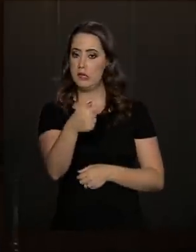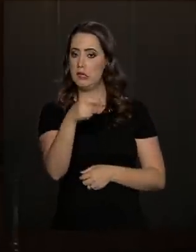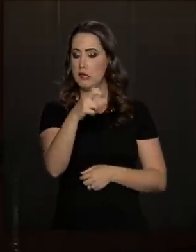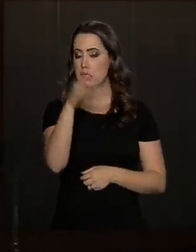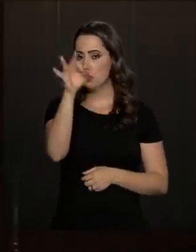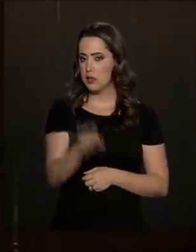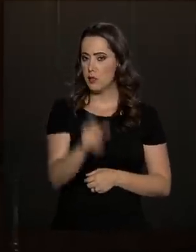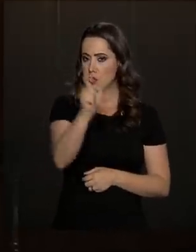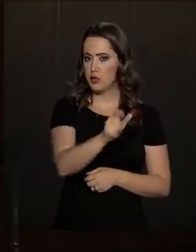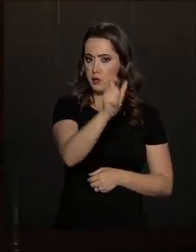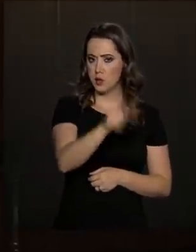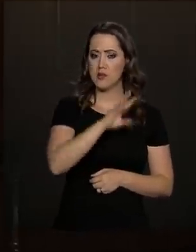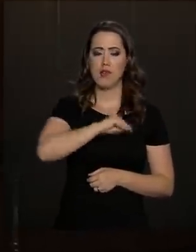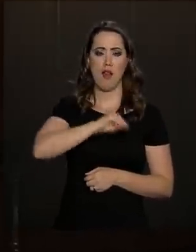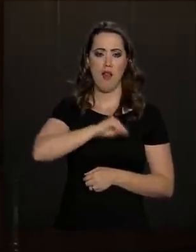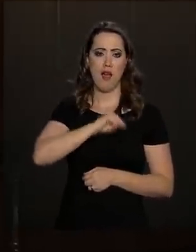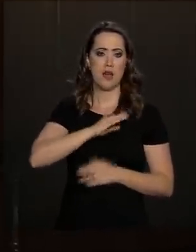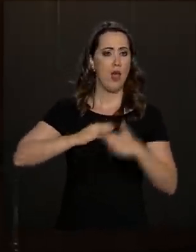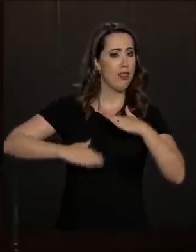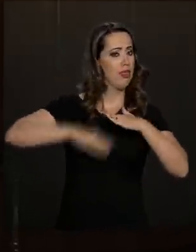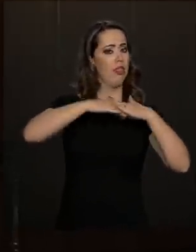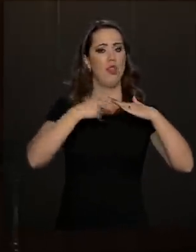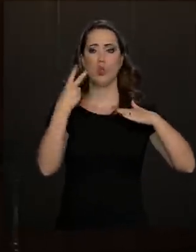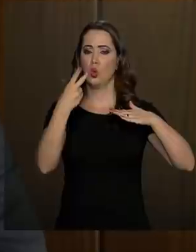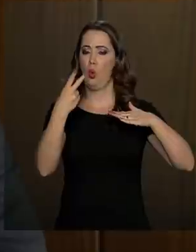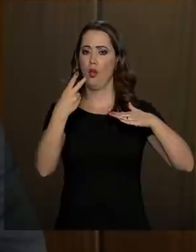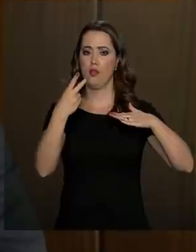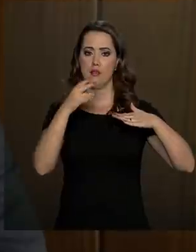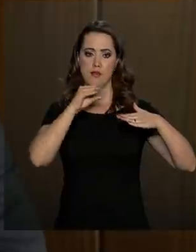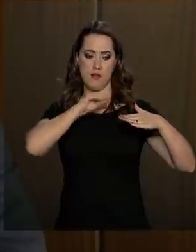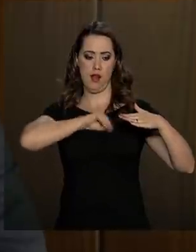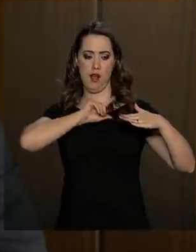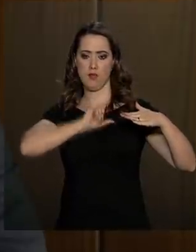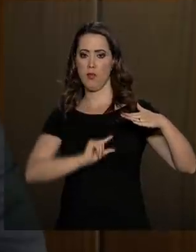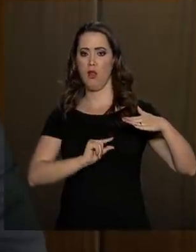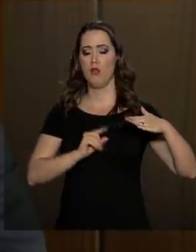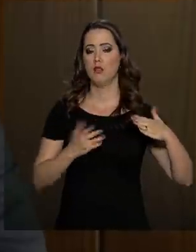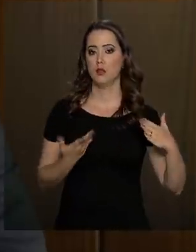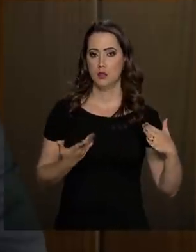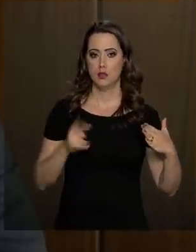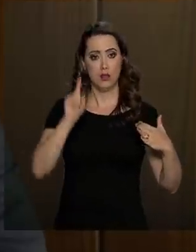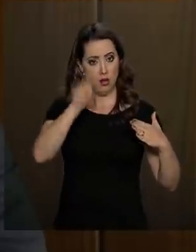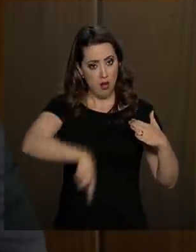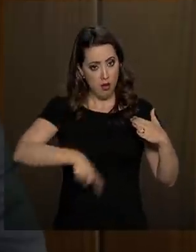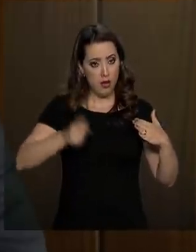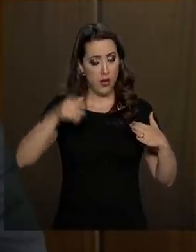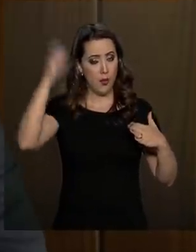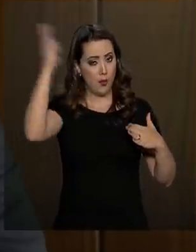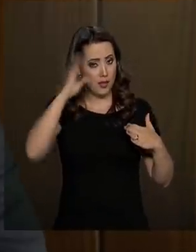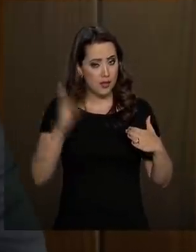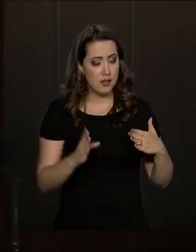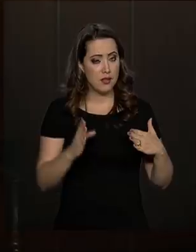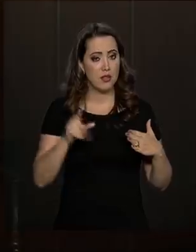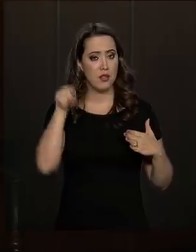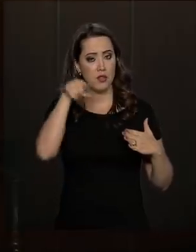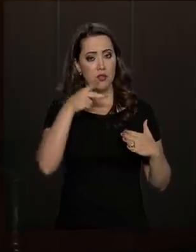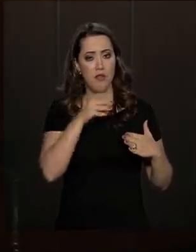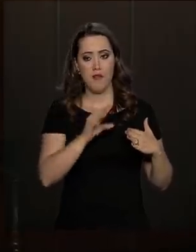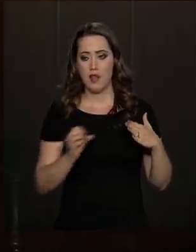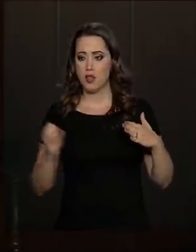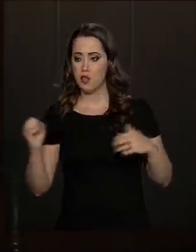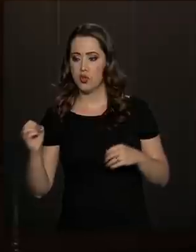% dos brasileiros têm salários que vão só até dois salários mínimos. O brasileiro vai de